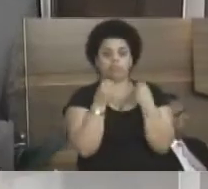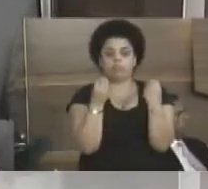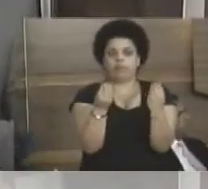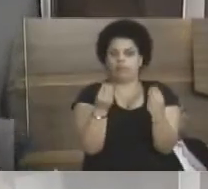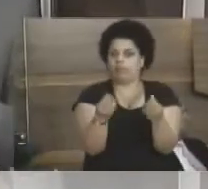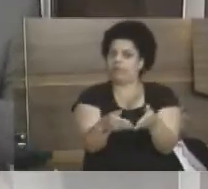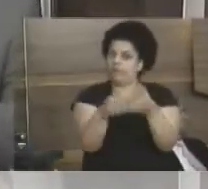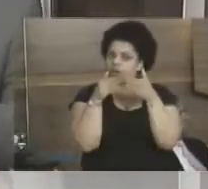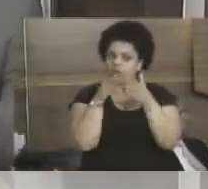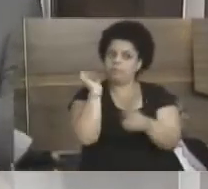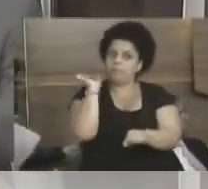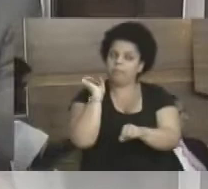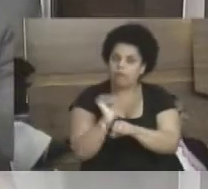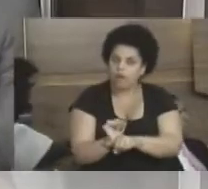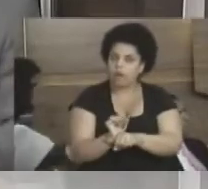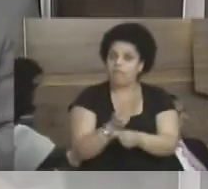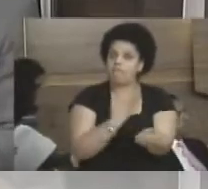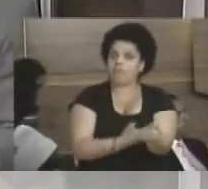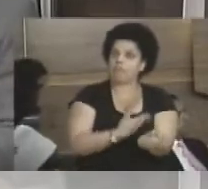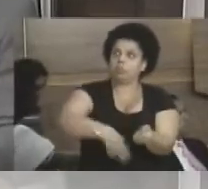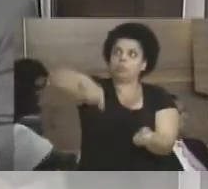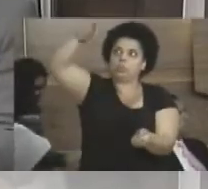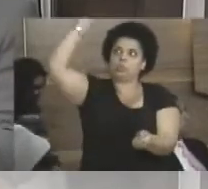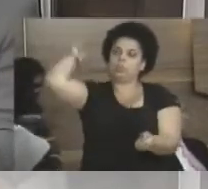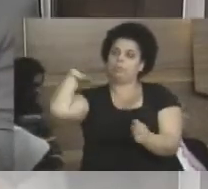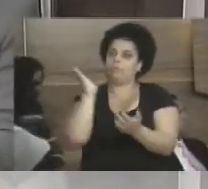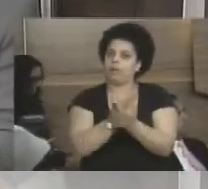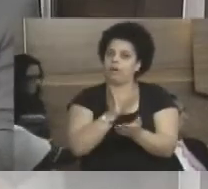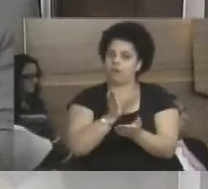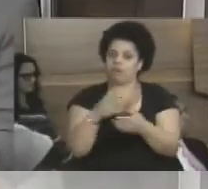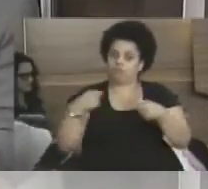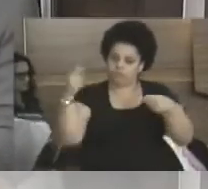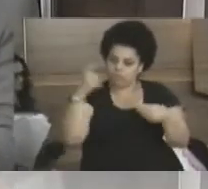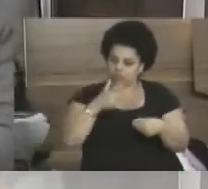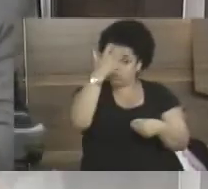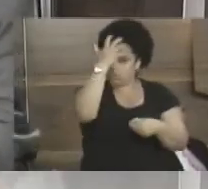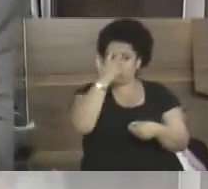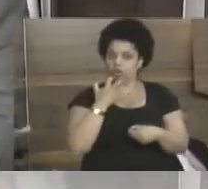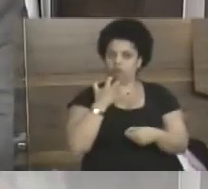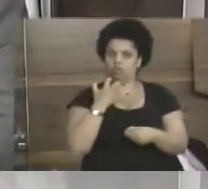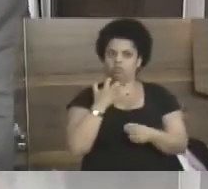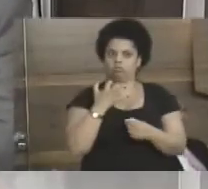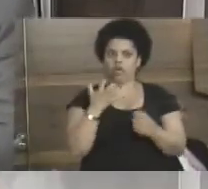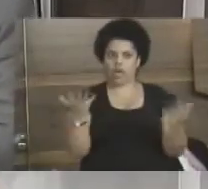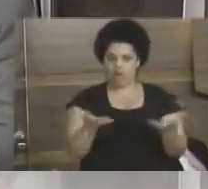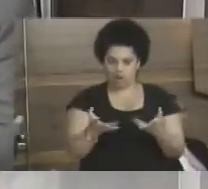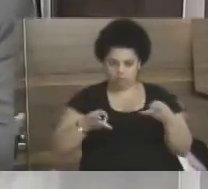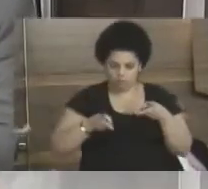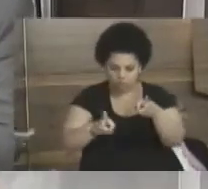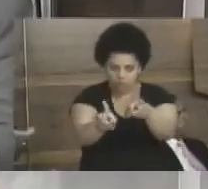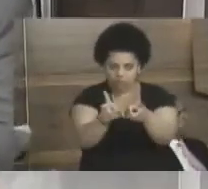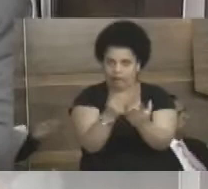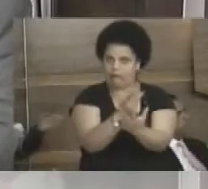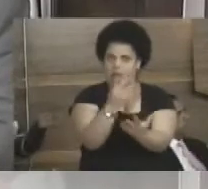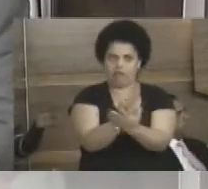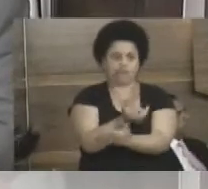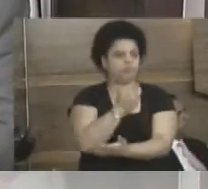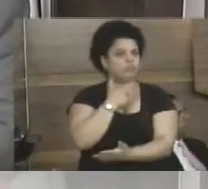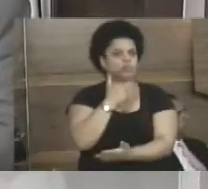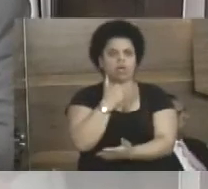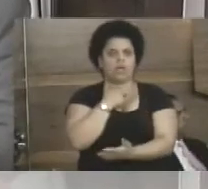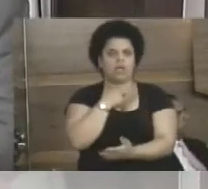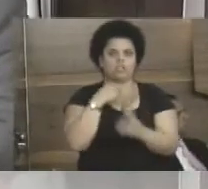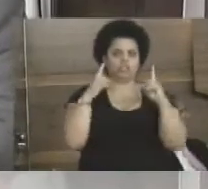Por favor. Vamos parar com esses vícios antigos aqui e vamos levar essa casa a sério porque, dessa forma, não está dando. Plantar